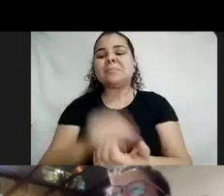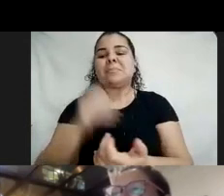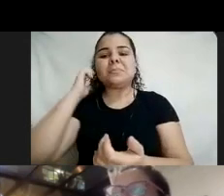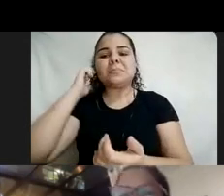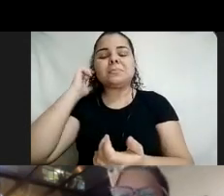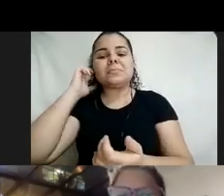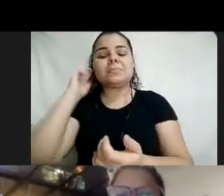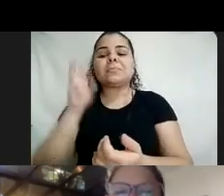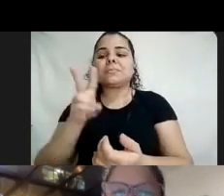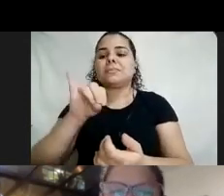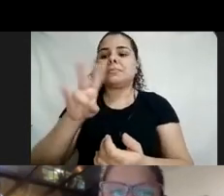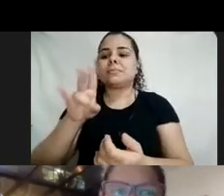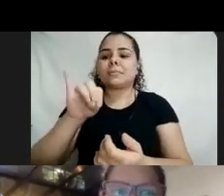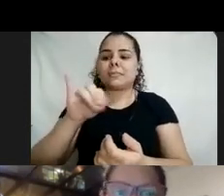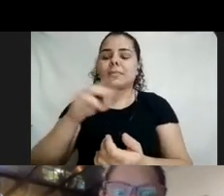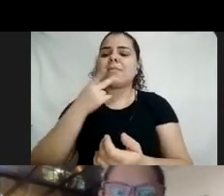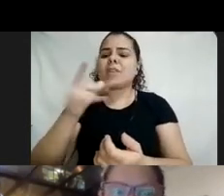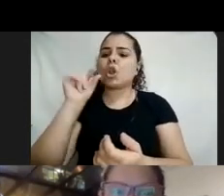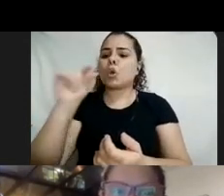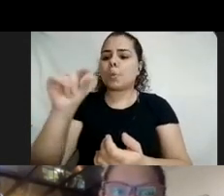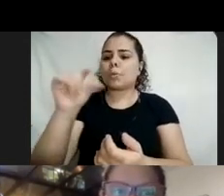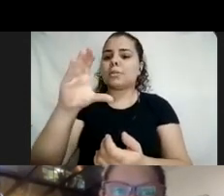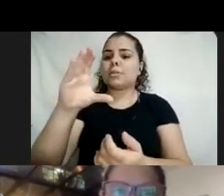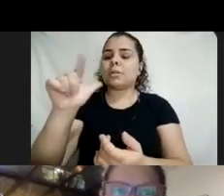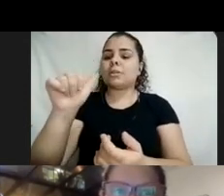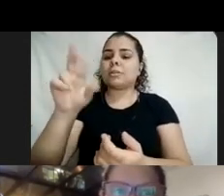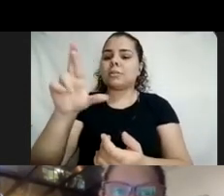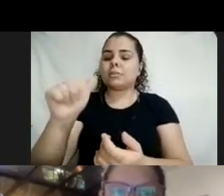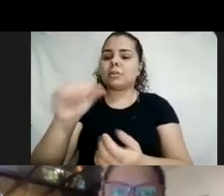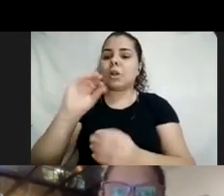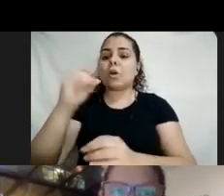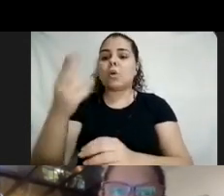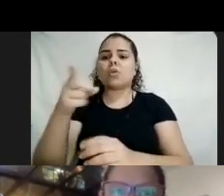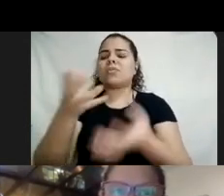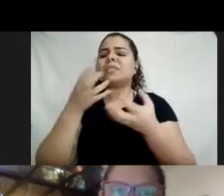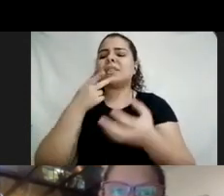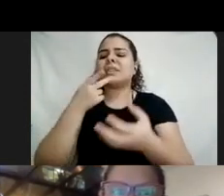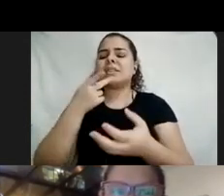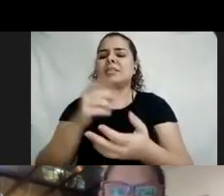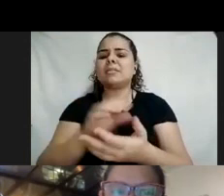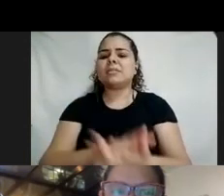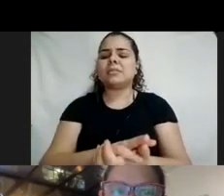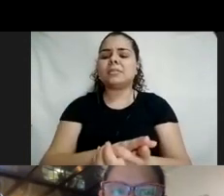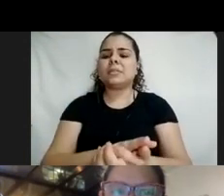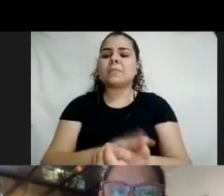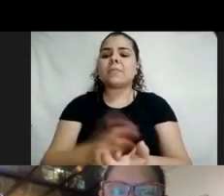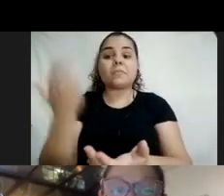Vivi, fala um pouquinho da Clarinha. Ou o que você queria falar quando a Sabrina estava falando.